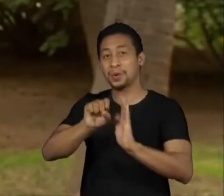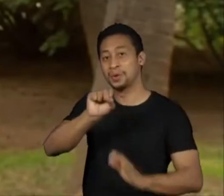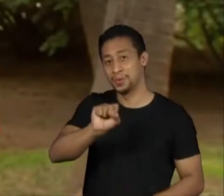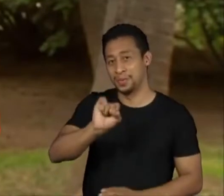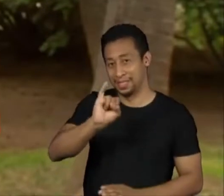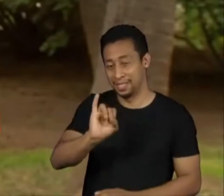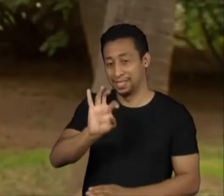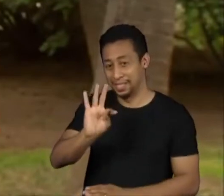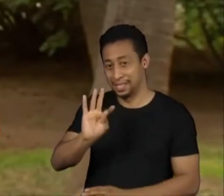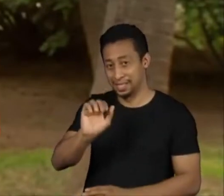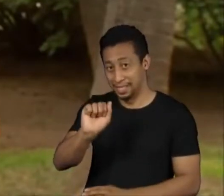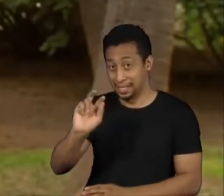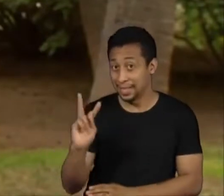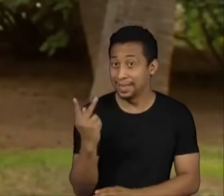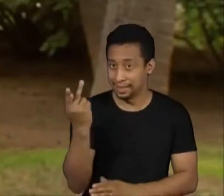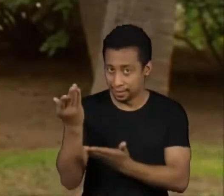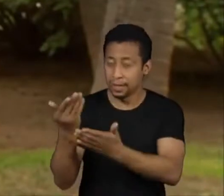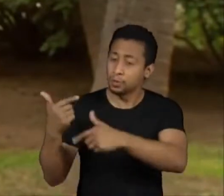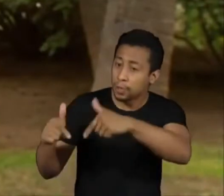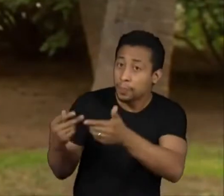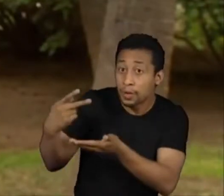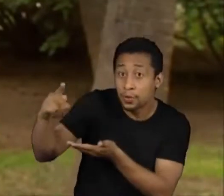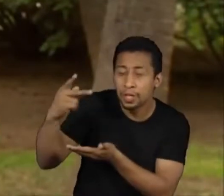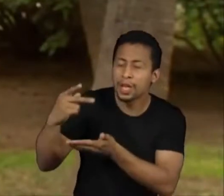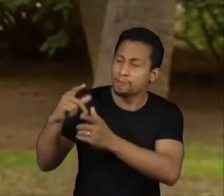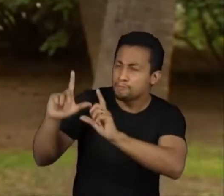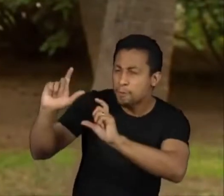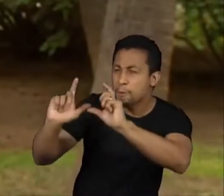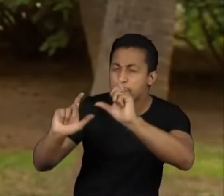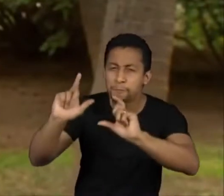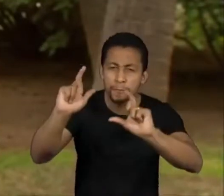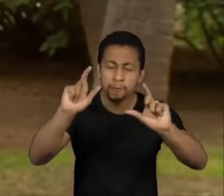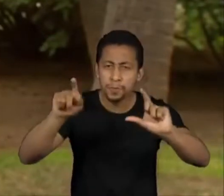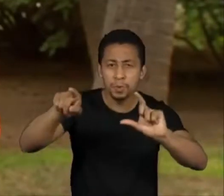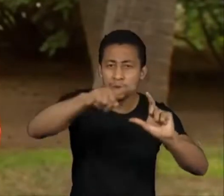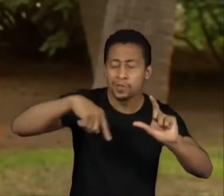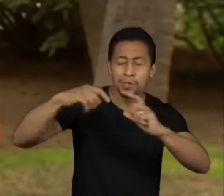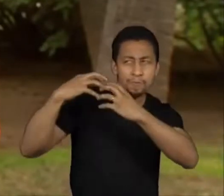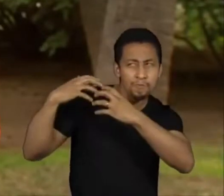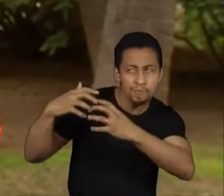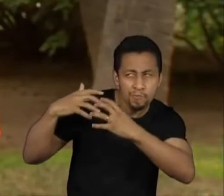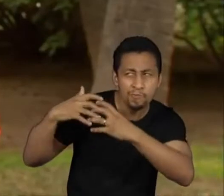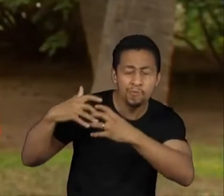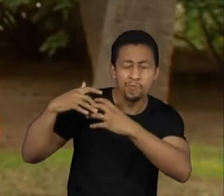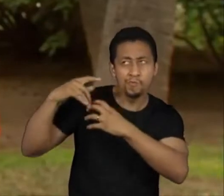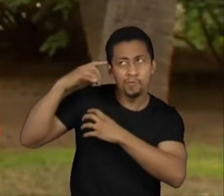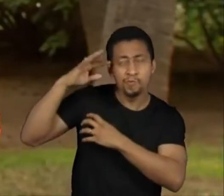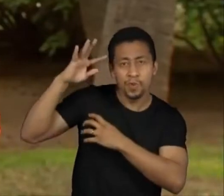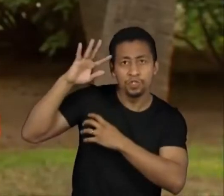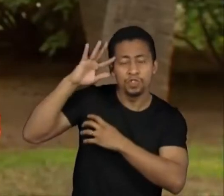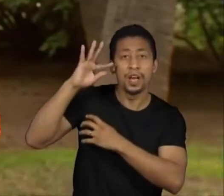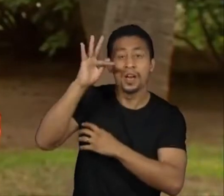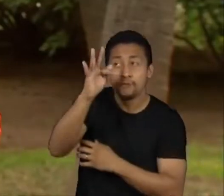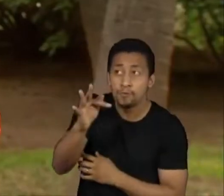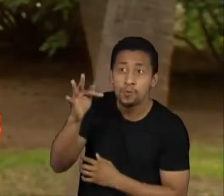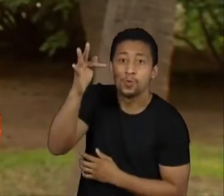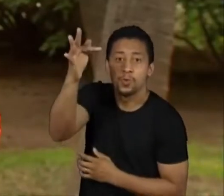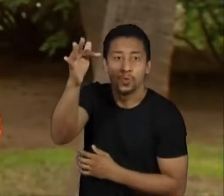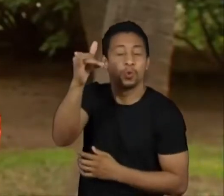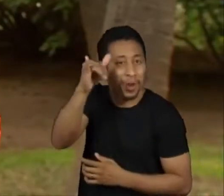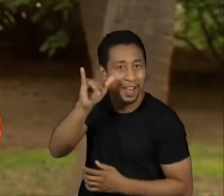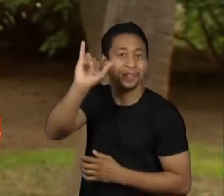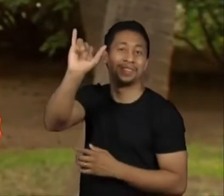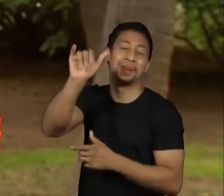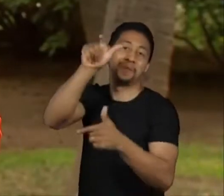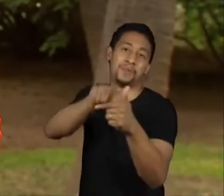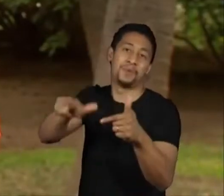de promover a reflexão sobre a necessidade de conhecer e impedir a destruição da maior floresta